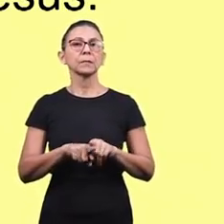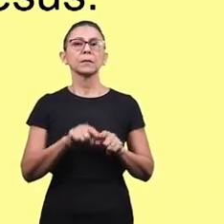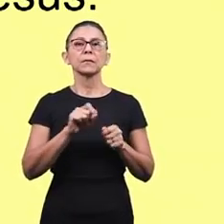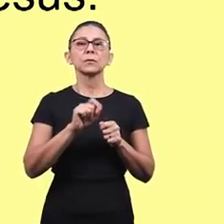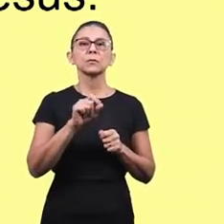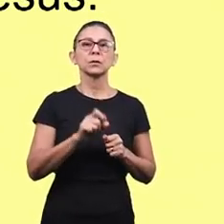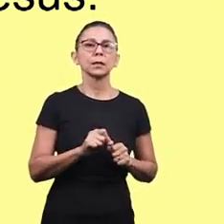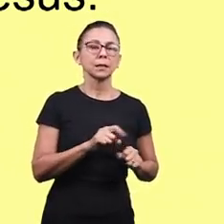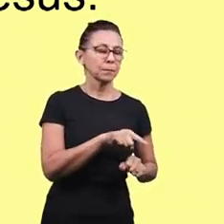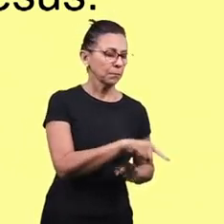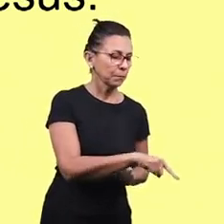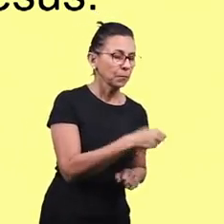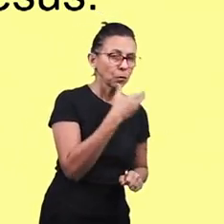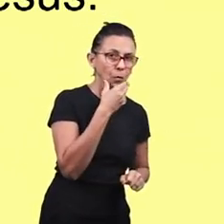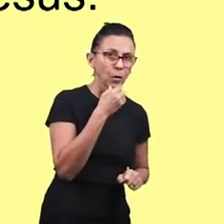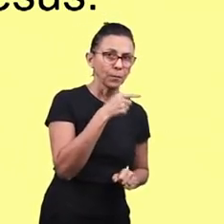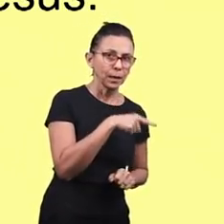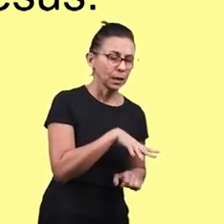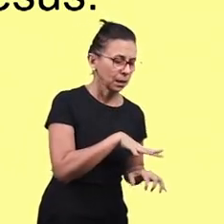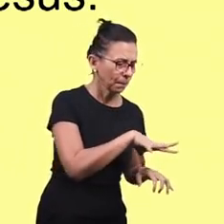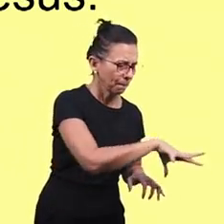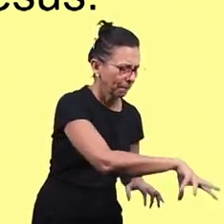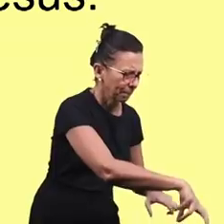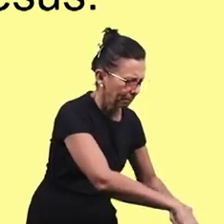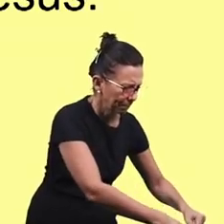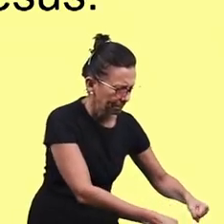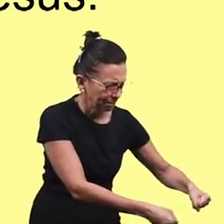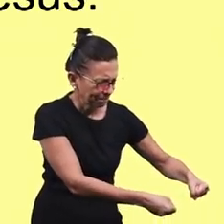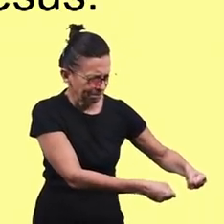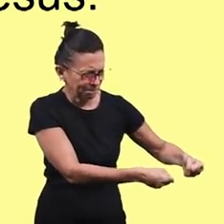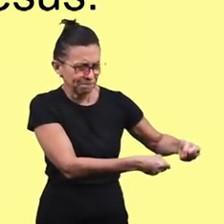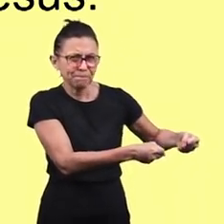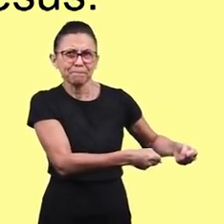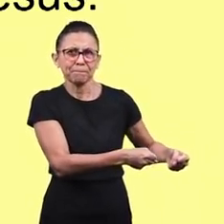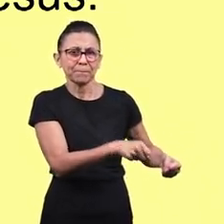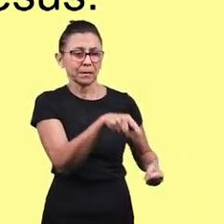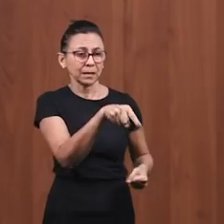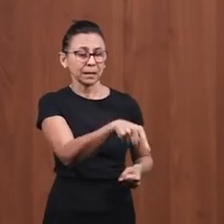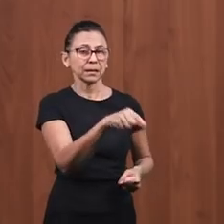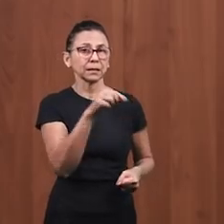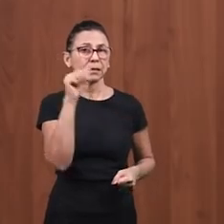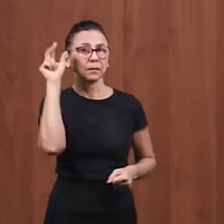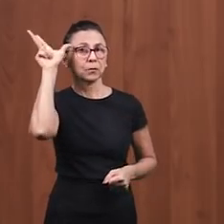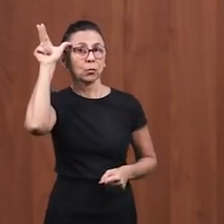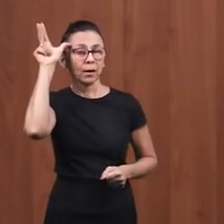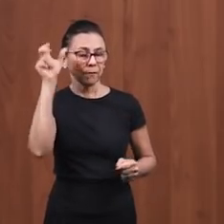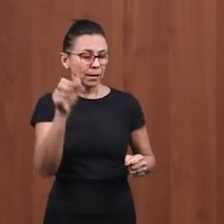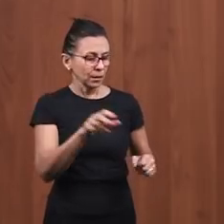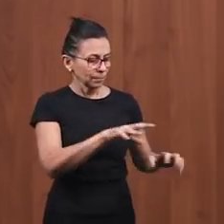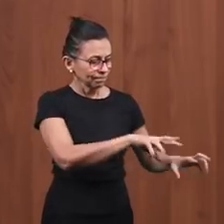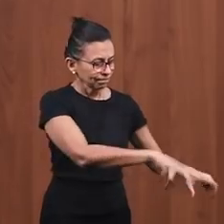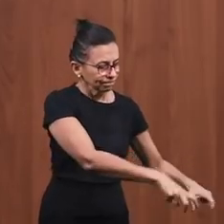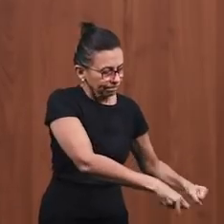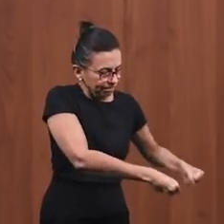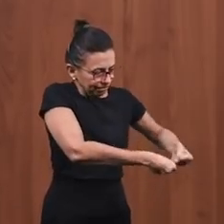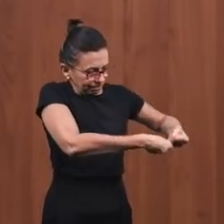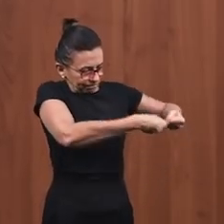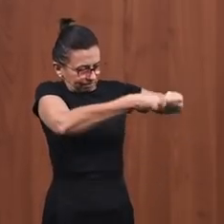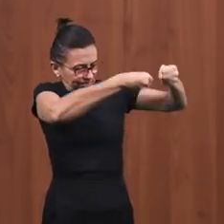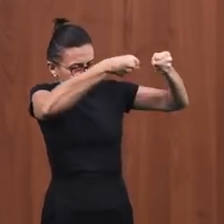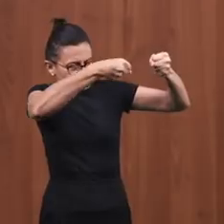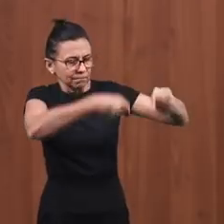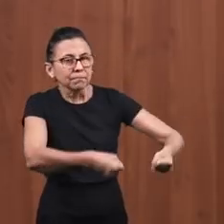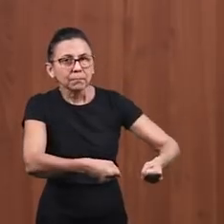levantou aquele homem e colocou aquele homem sobre a sua cavalgadura. Para quê? Para